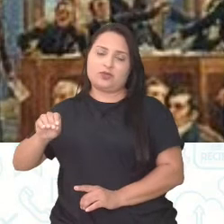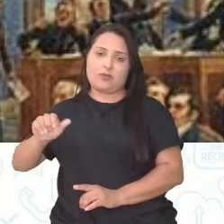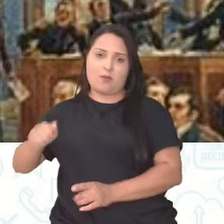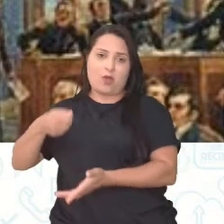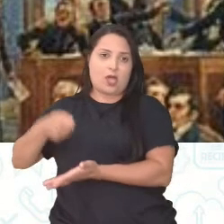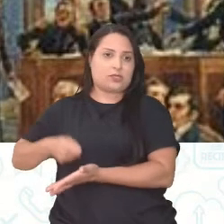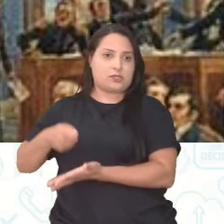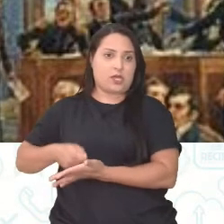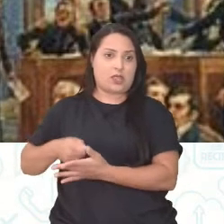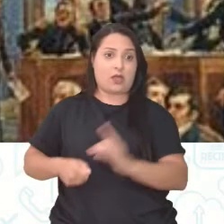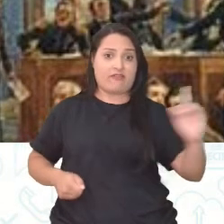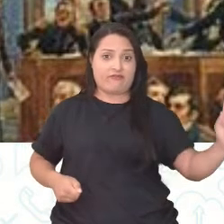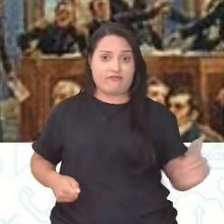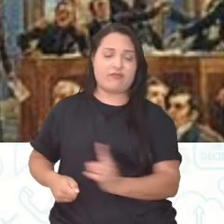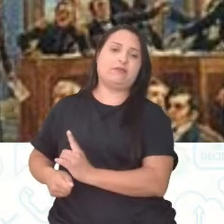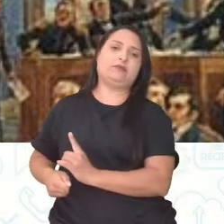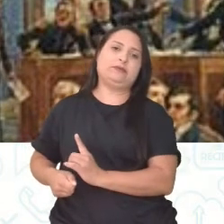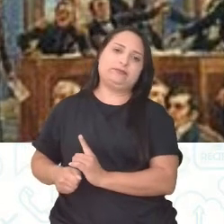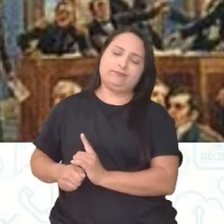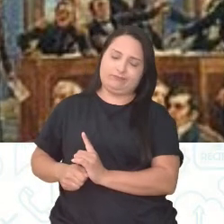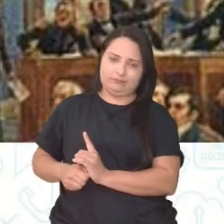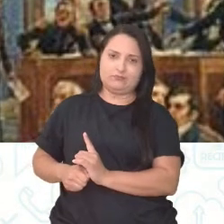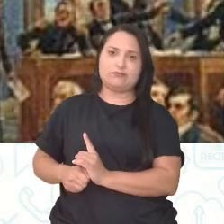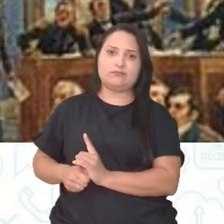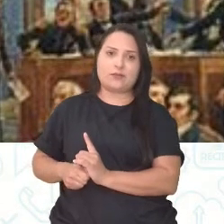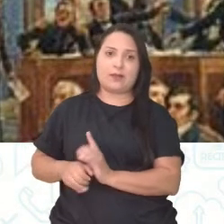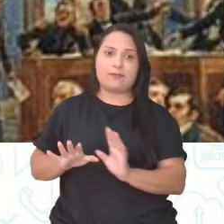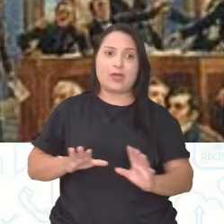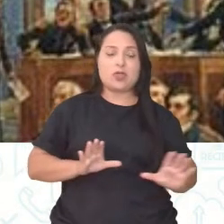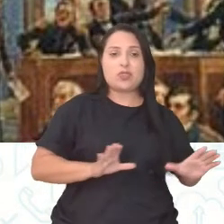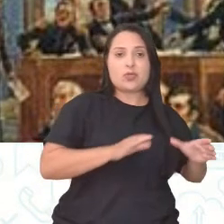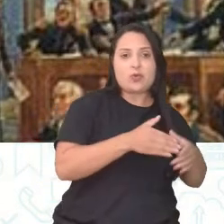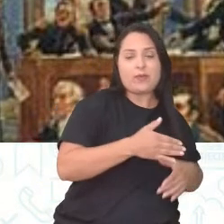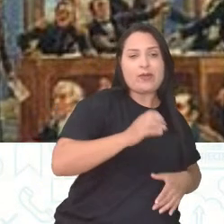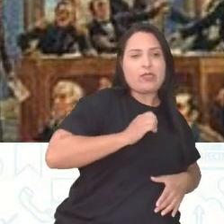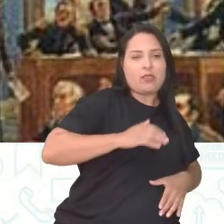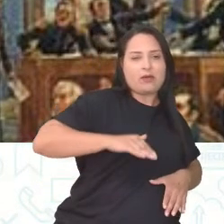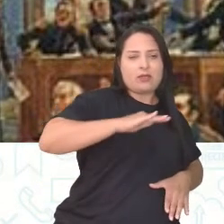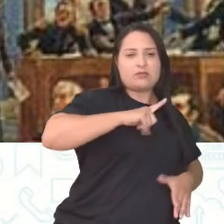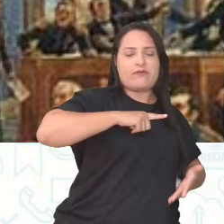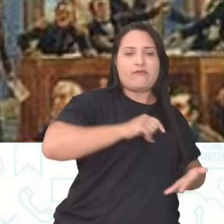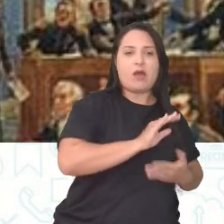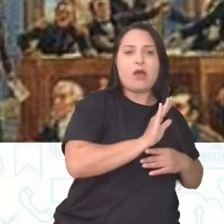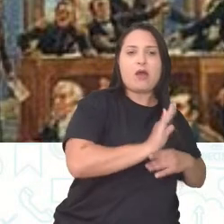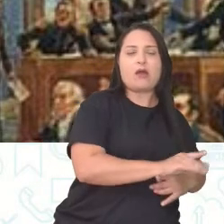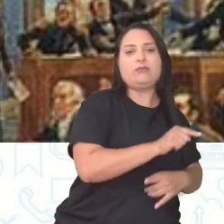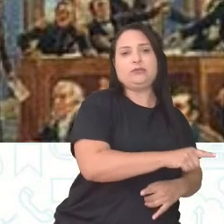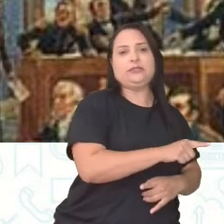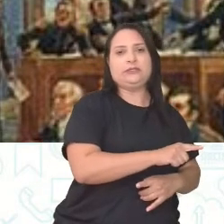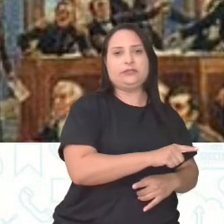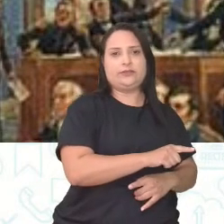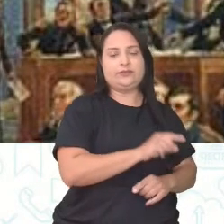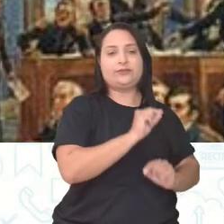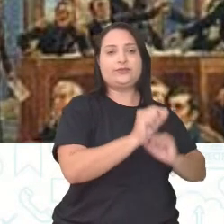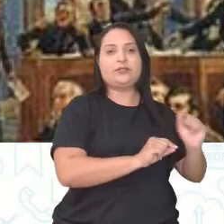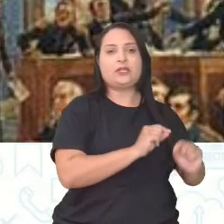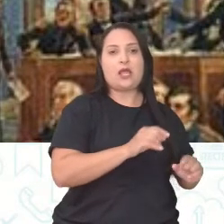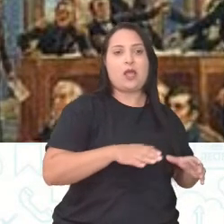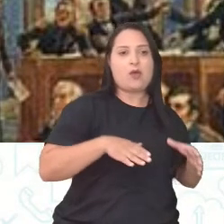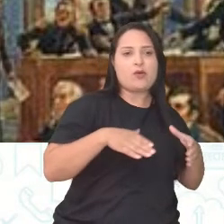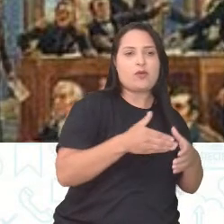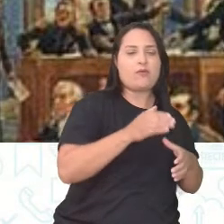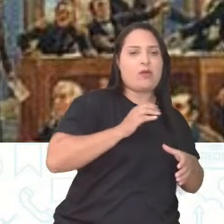exigindo a volta dele. Mas a elite estava apoiando. E o que é que ocorreu? A elite se